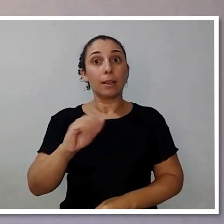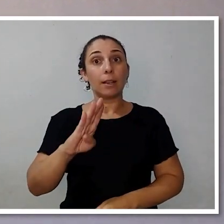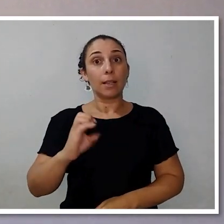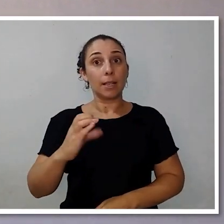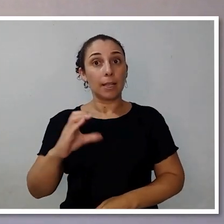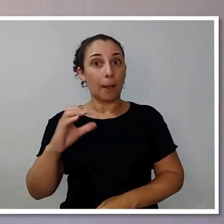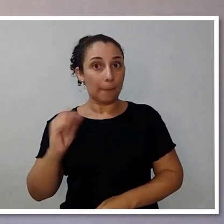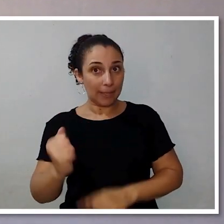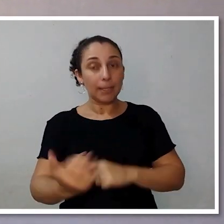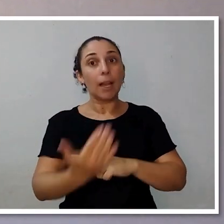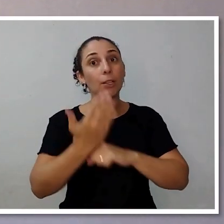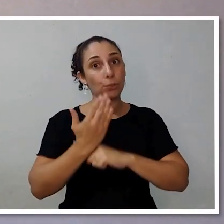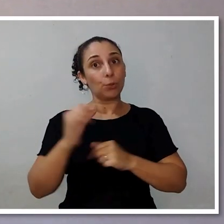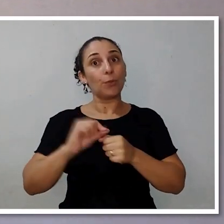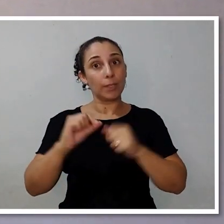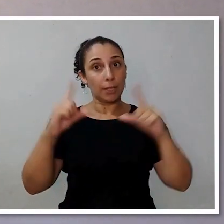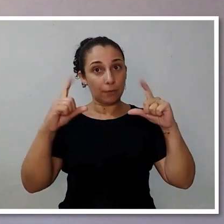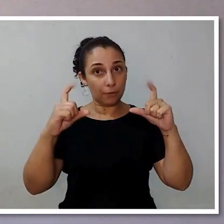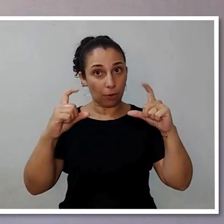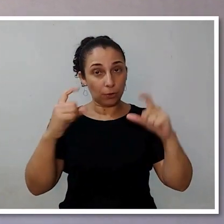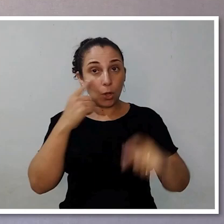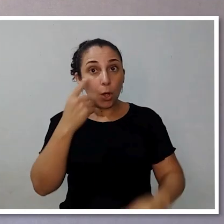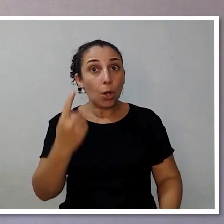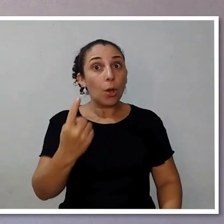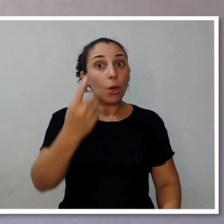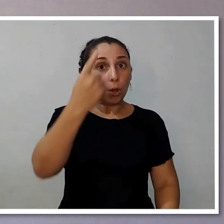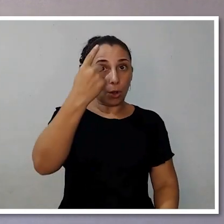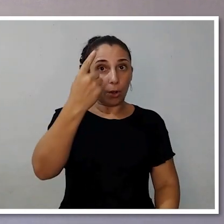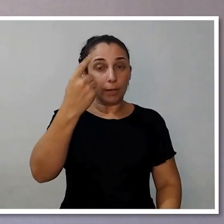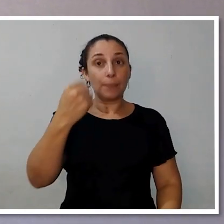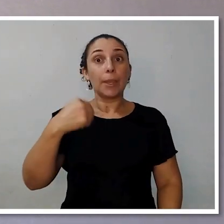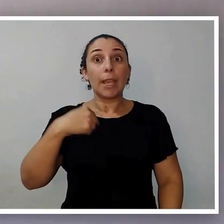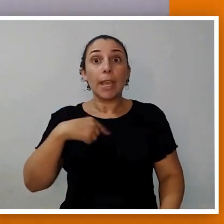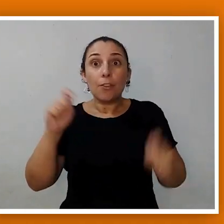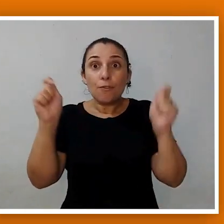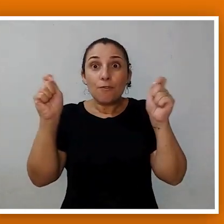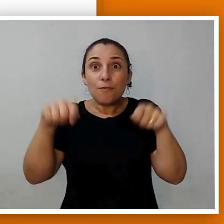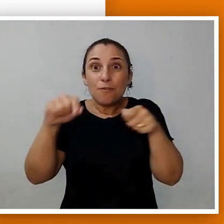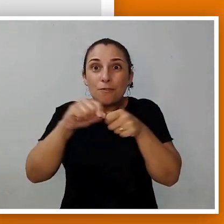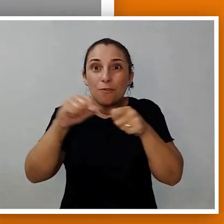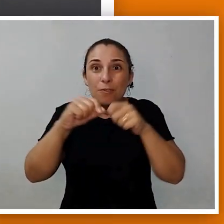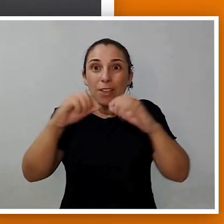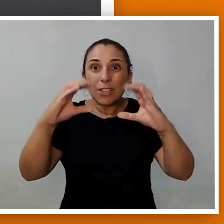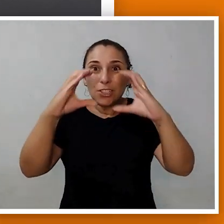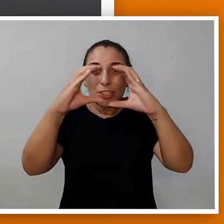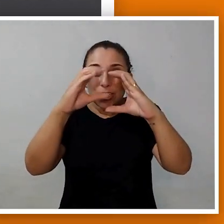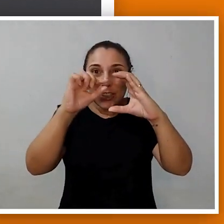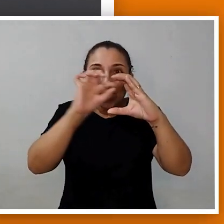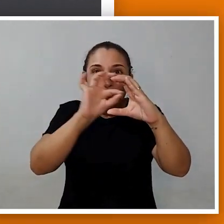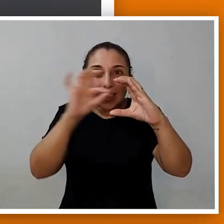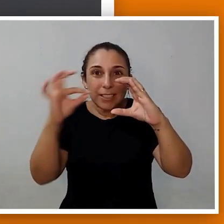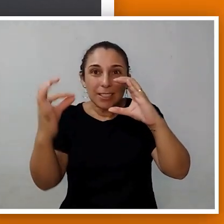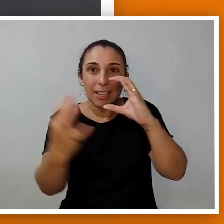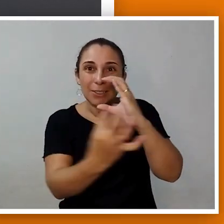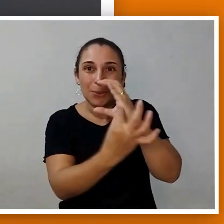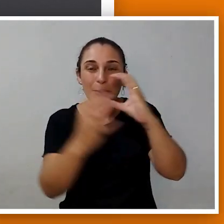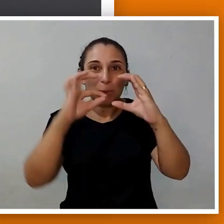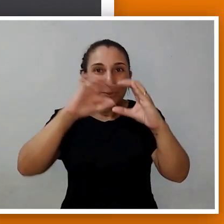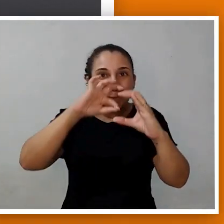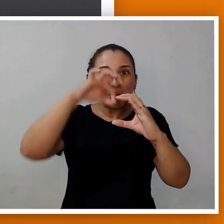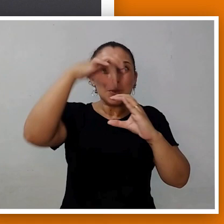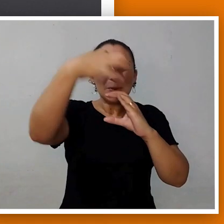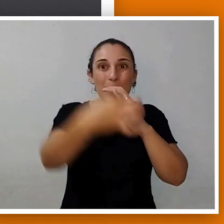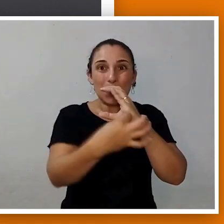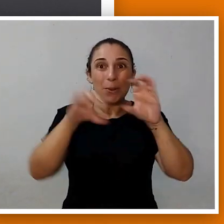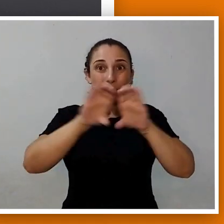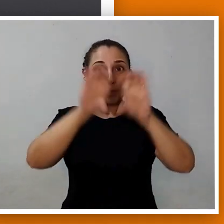cabeça aqui me ajudou muito a fazer a foto. Quer ver? Produção, me ajuda aí. Coloca aquela foto que eu fiz da conjunção de Júpiter e